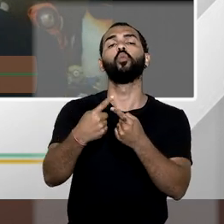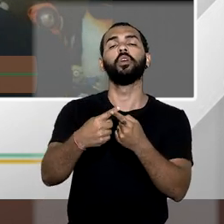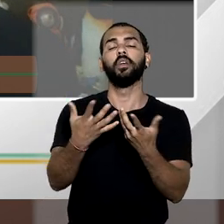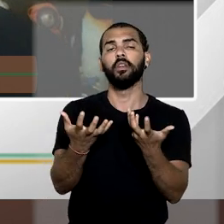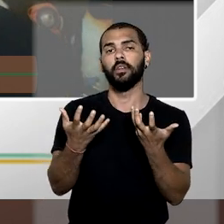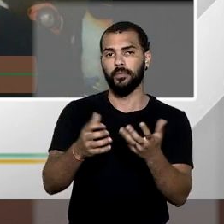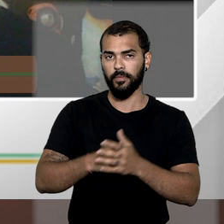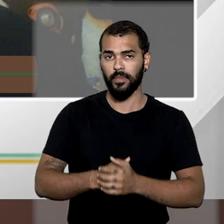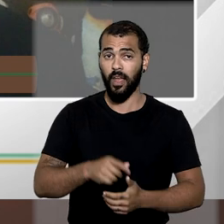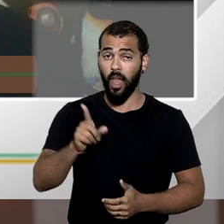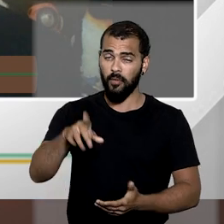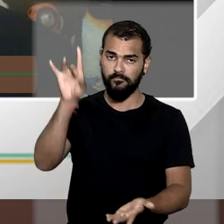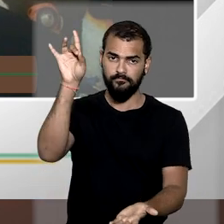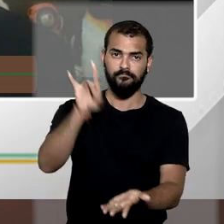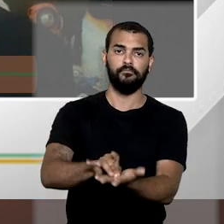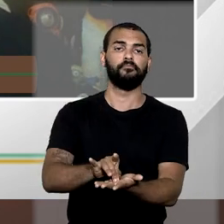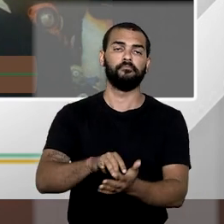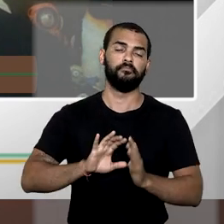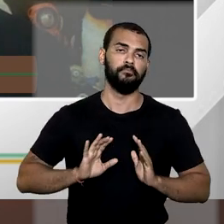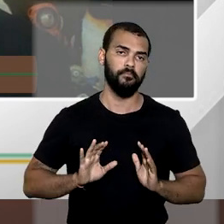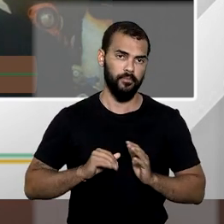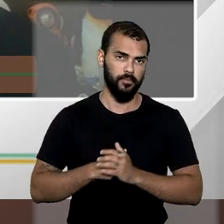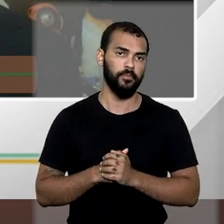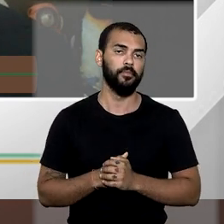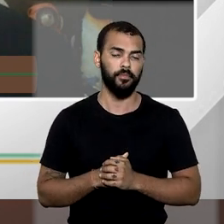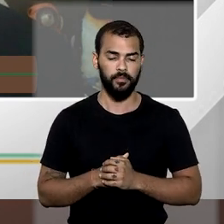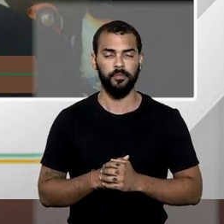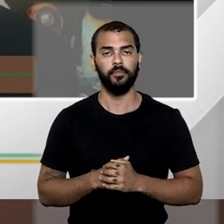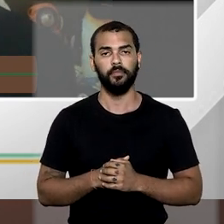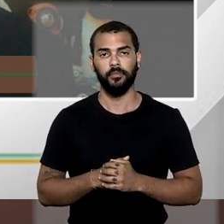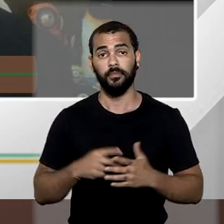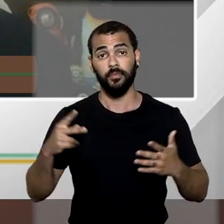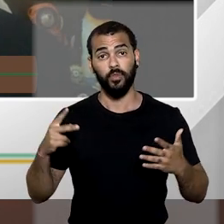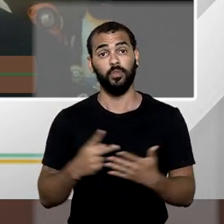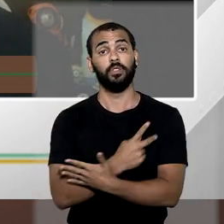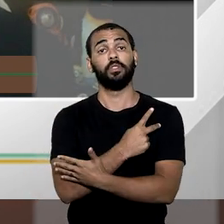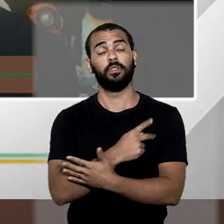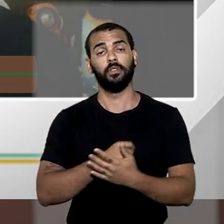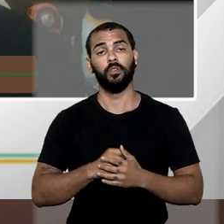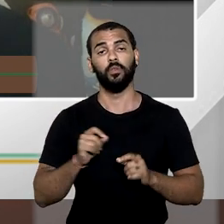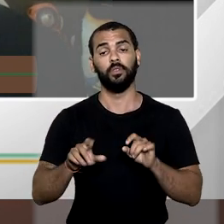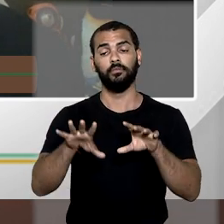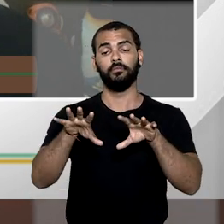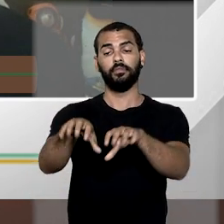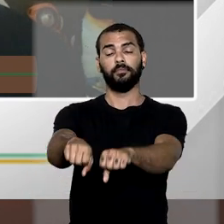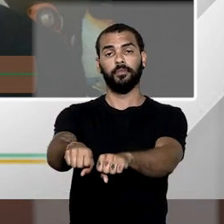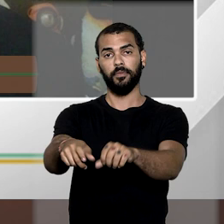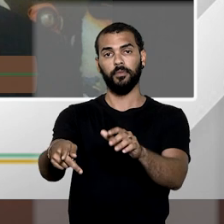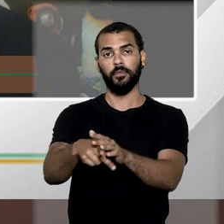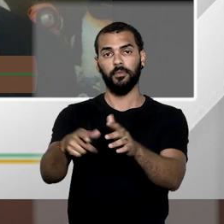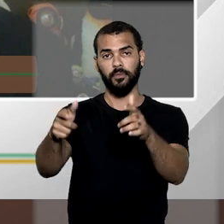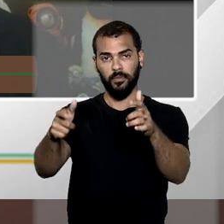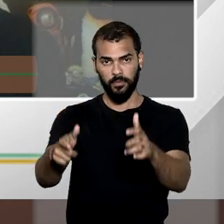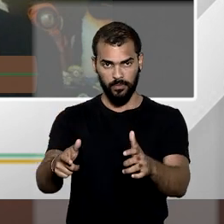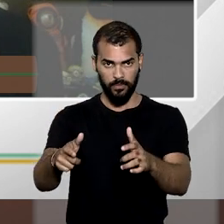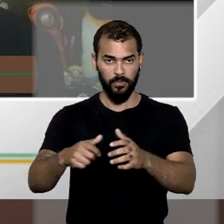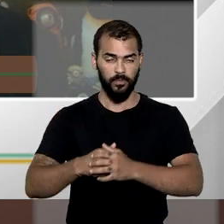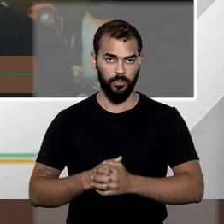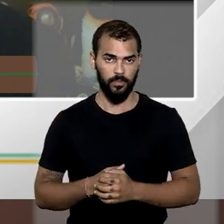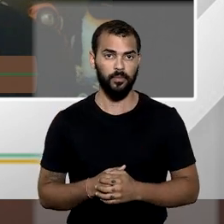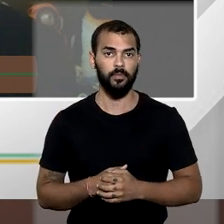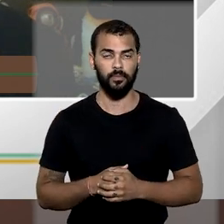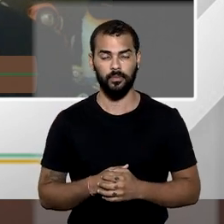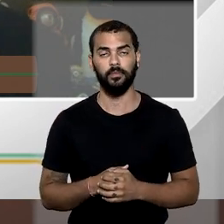é um dado de fato. A desapropriação indireta é um fato. É o fato da ocupação, da invasão pelo Estado